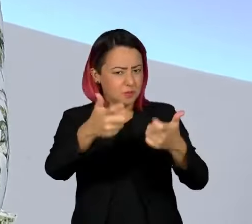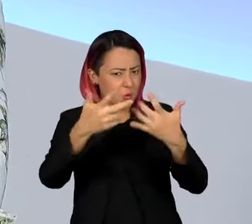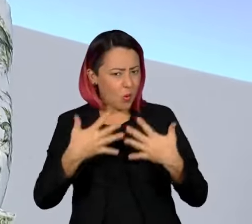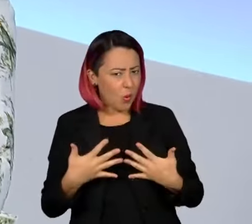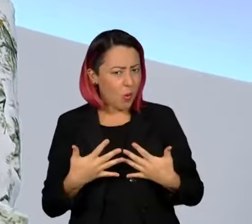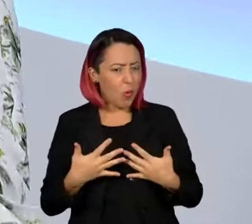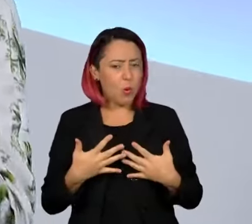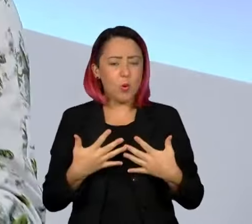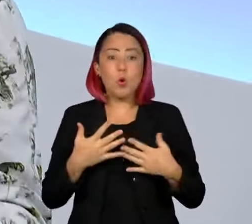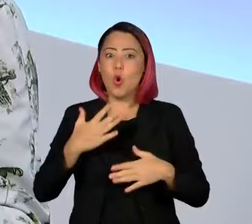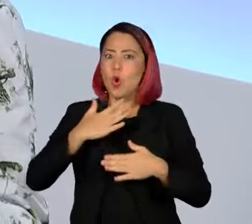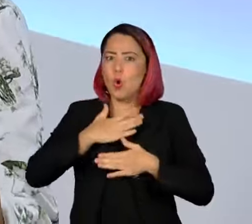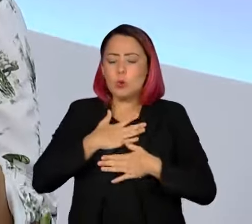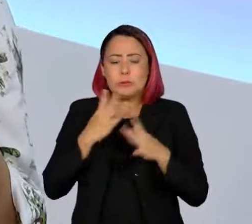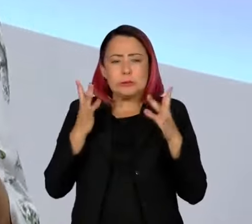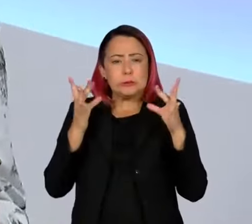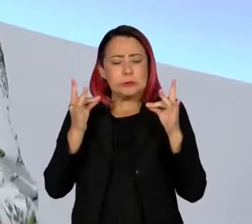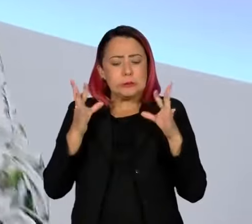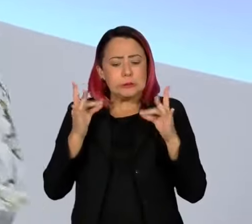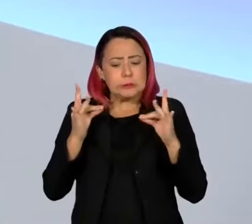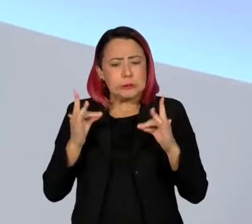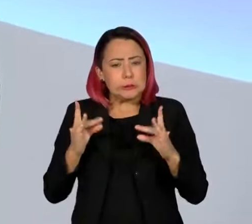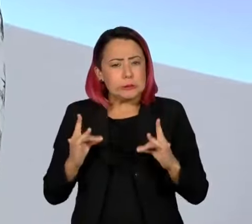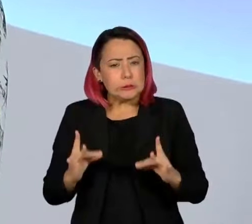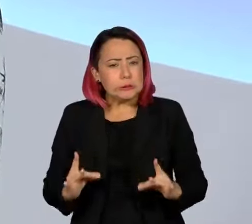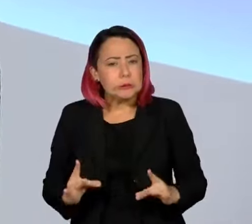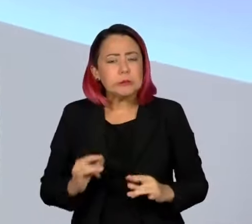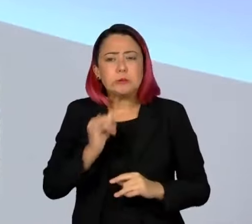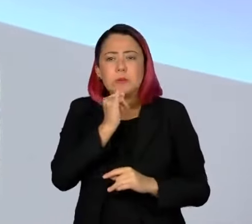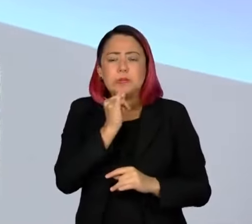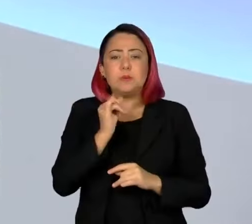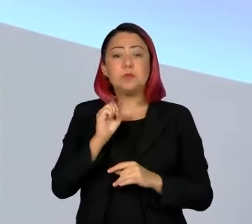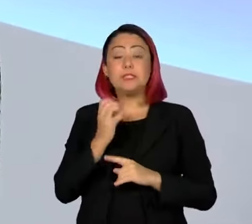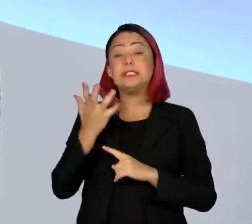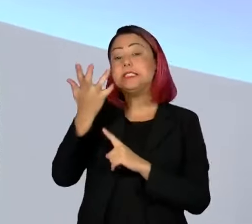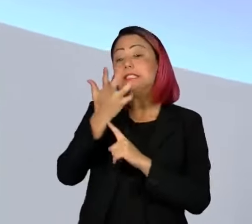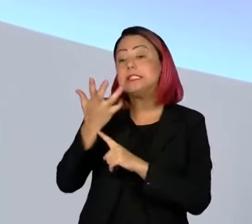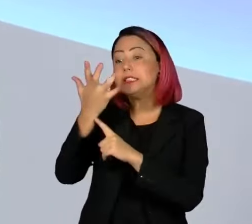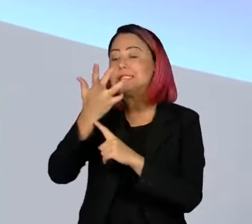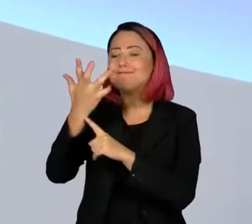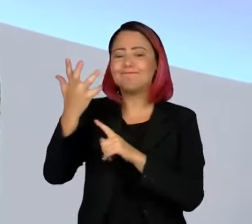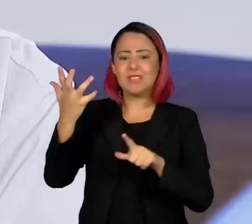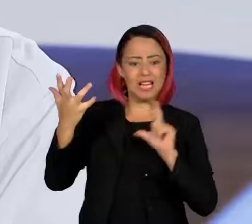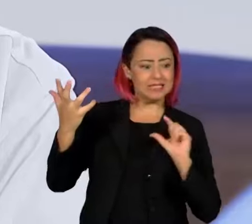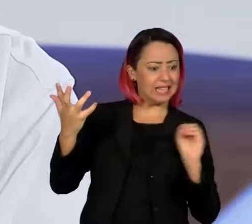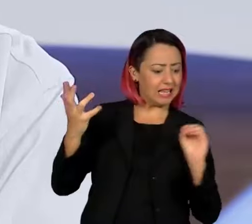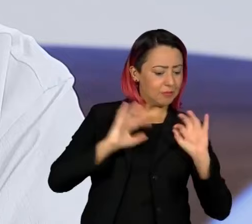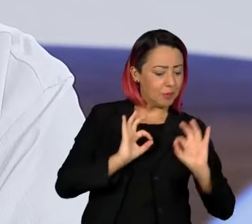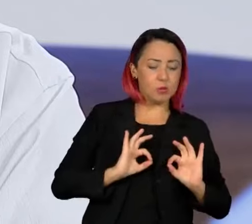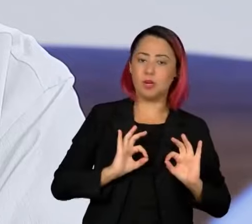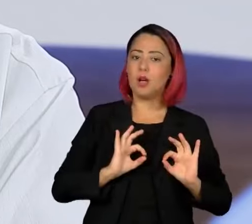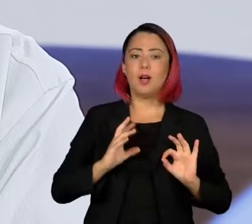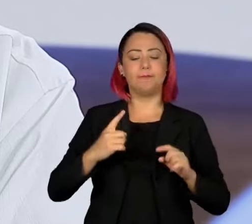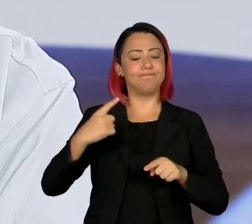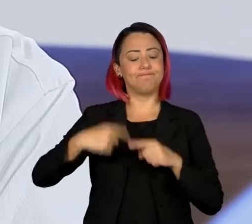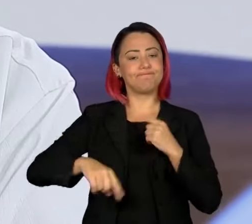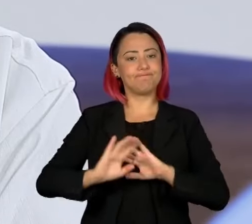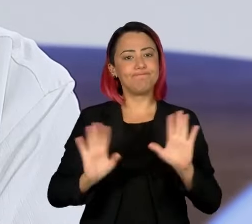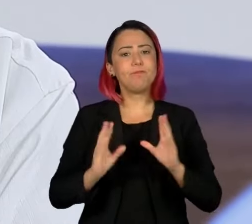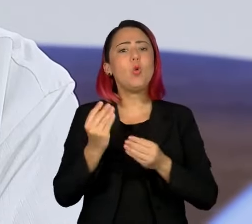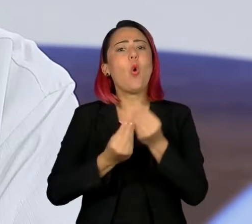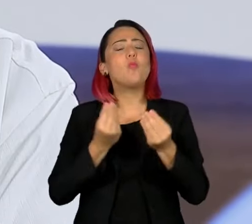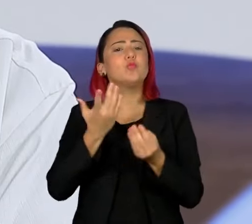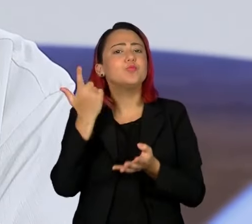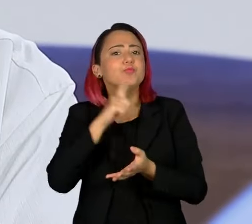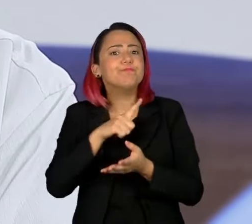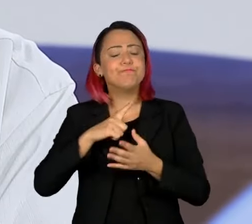Você disse que não gosta, inclusive, de dar uma canja, não gosta de cantar se não estiver preparado. Como é que você lida com esse perfeccionismo?